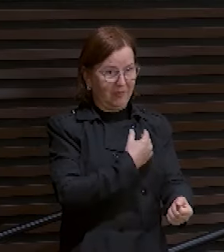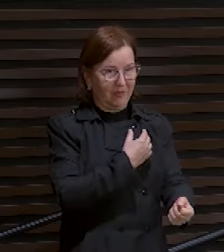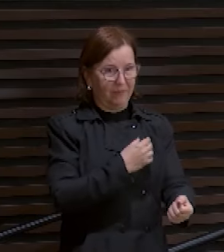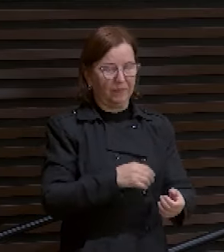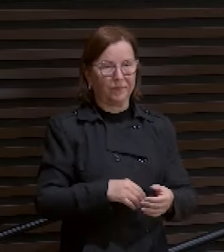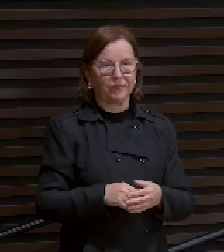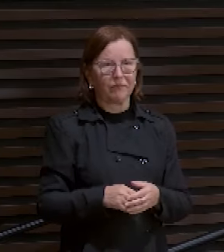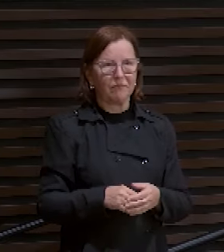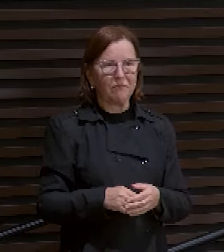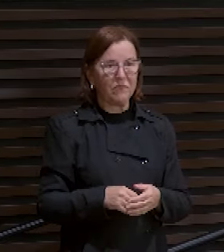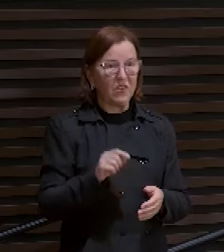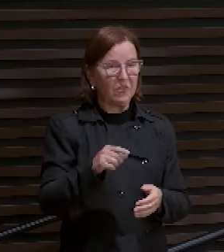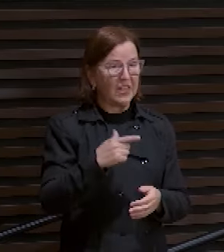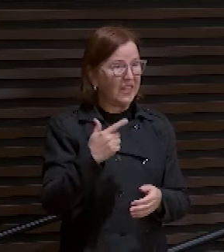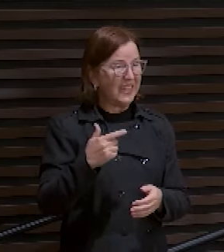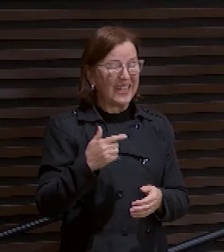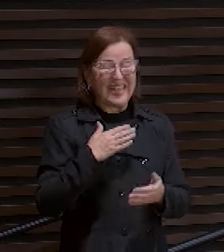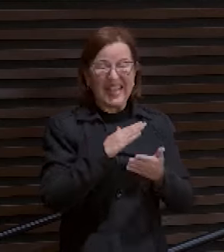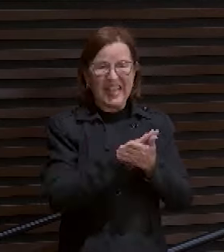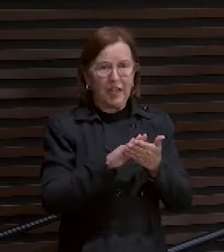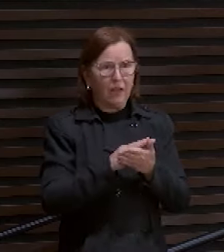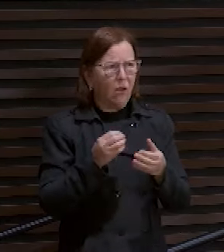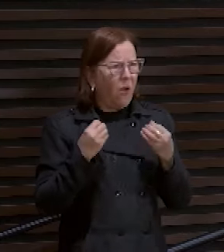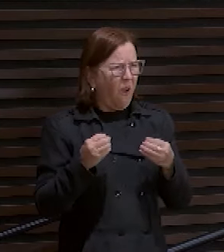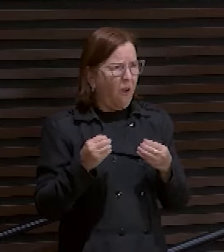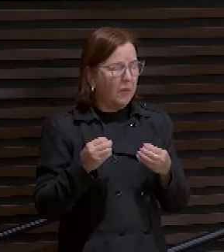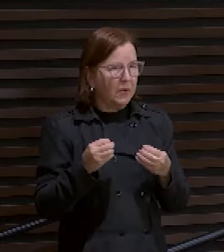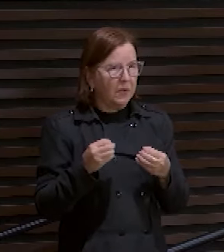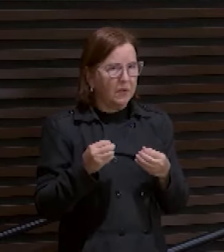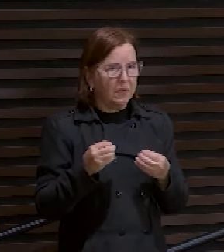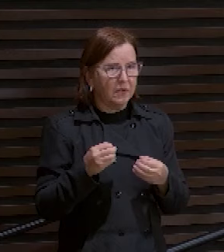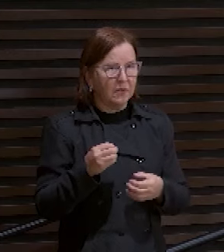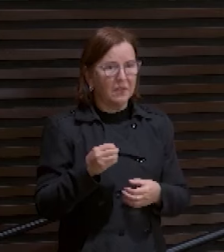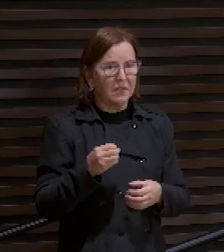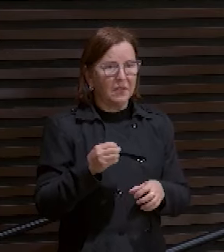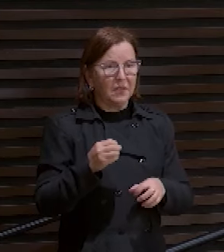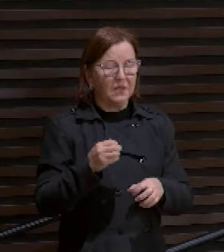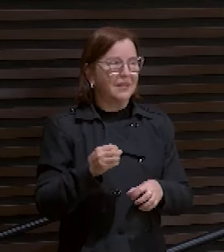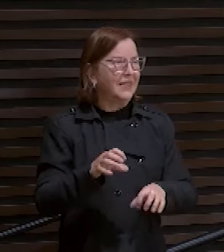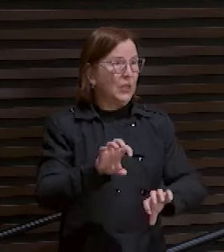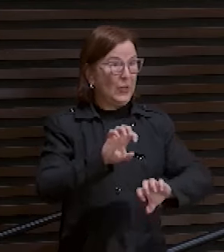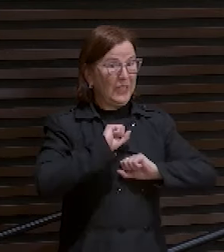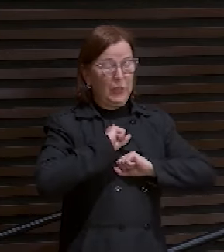Você não tem nada. Como não tem nada? E o sintoma? O sintoma está vindo da cabeça.